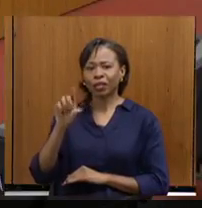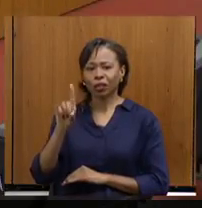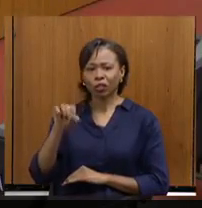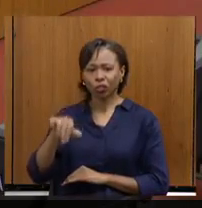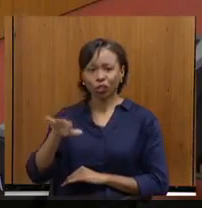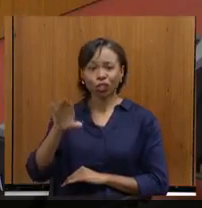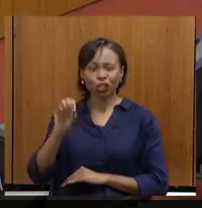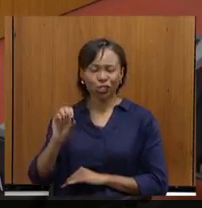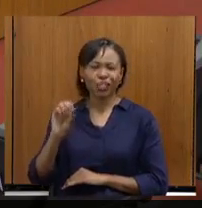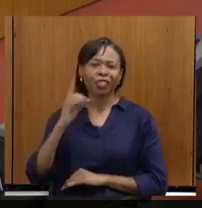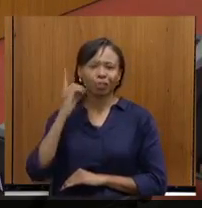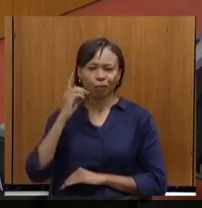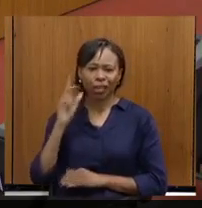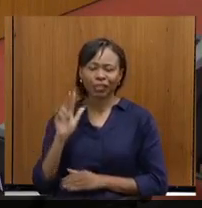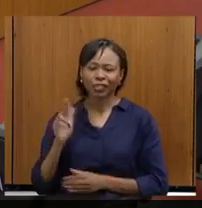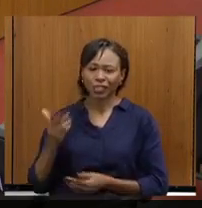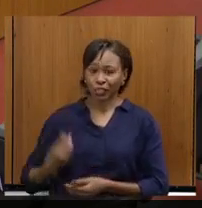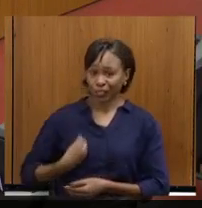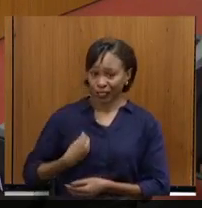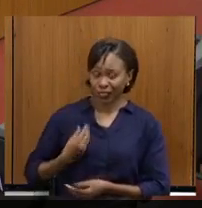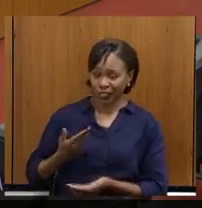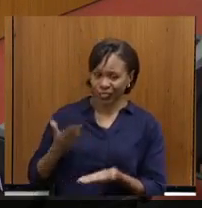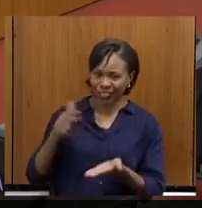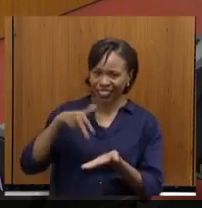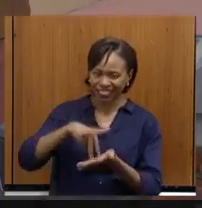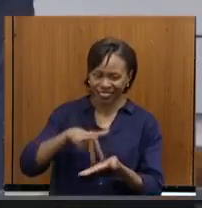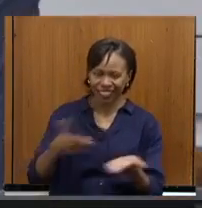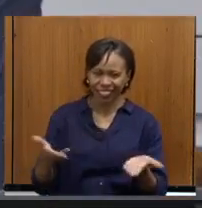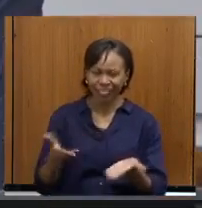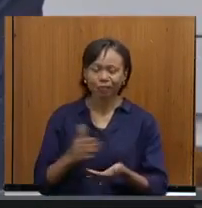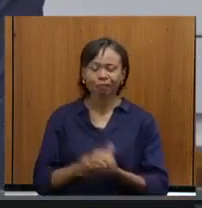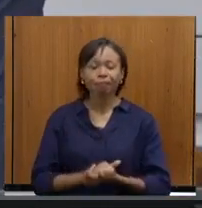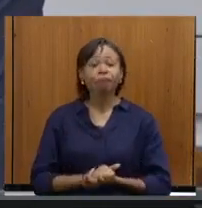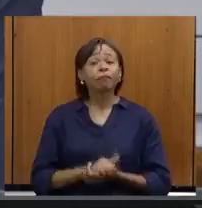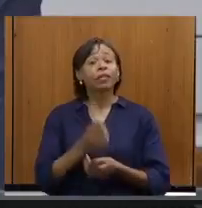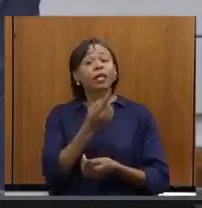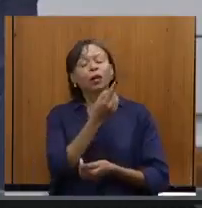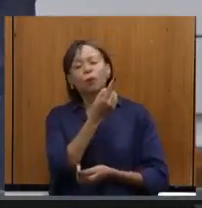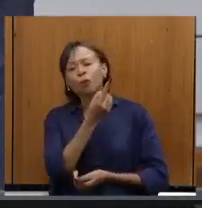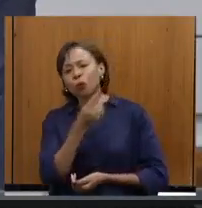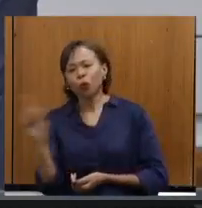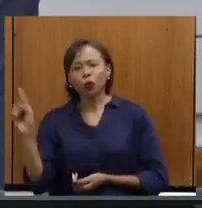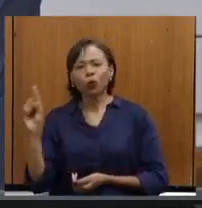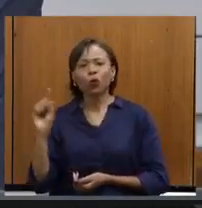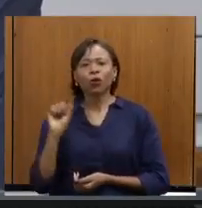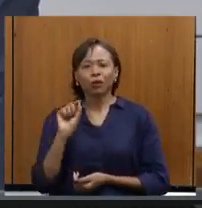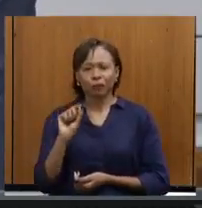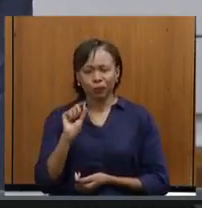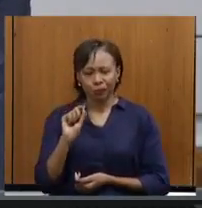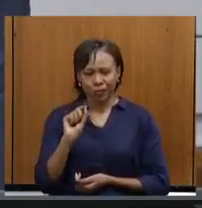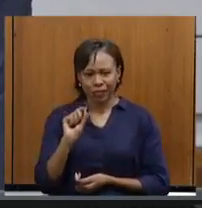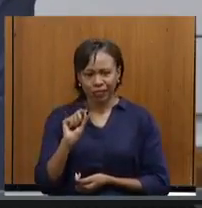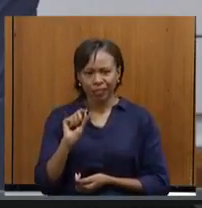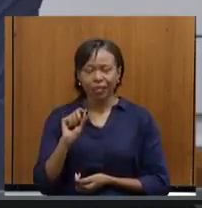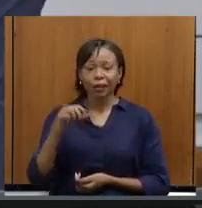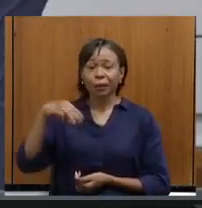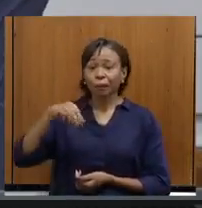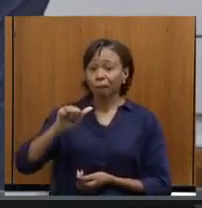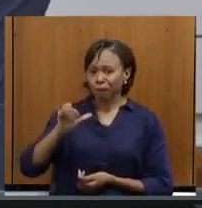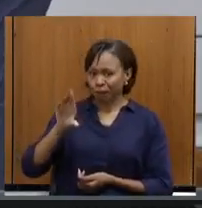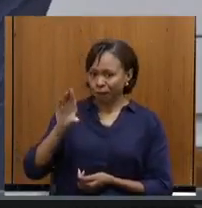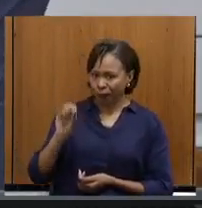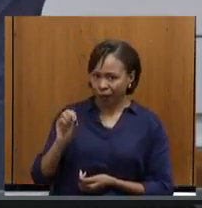chegar nesta sessão. E, por fim, aqui, caro presidente Mauro Tramonte,